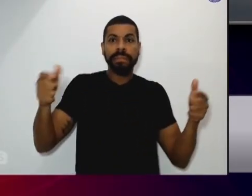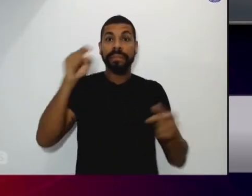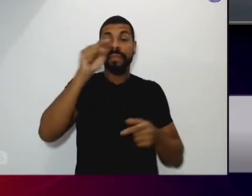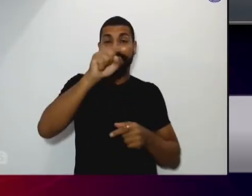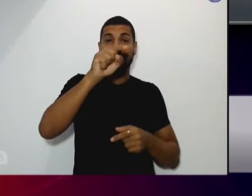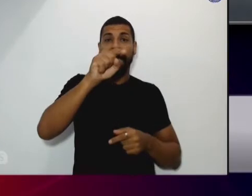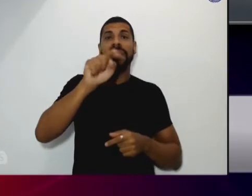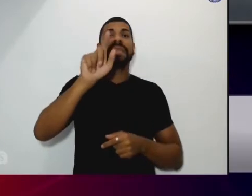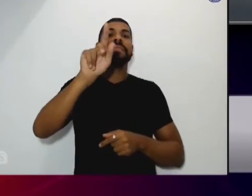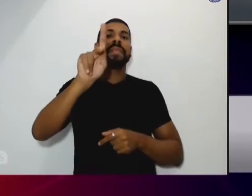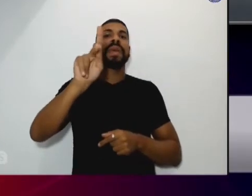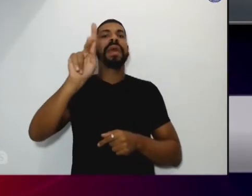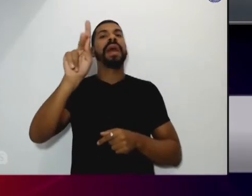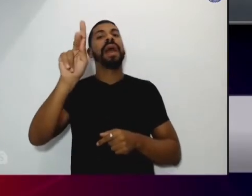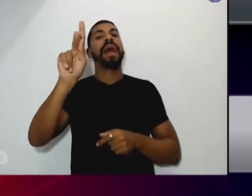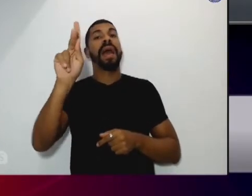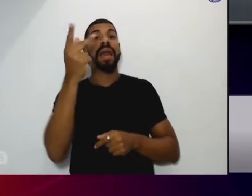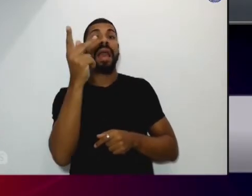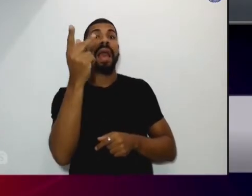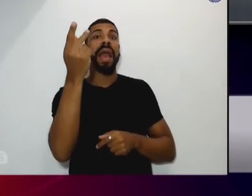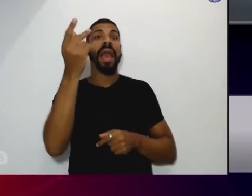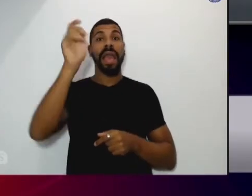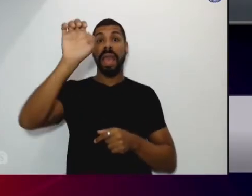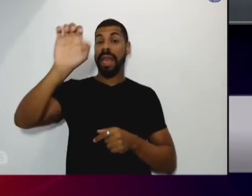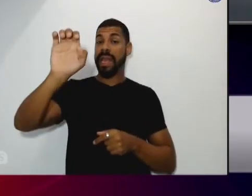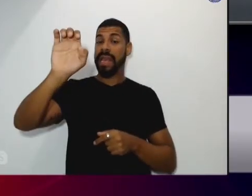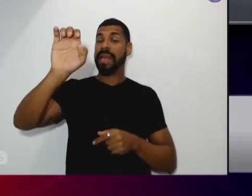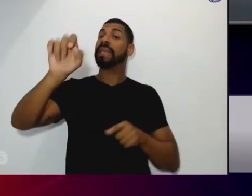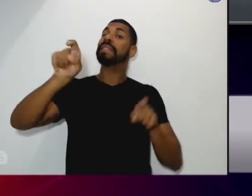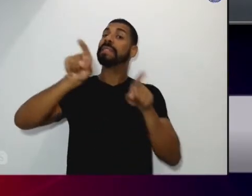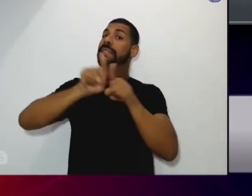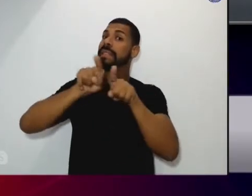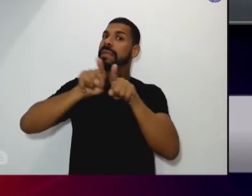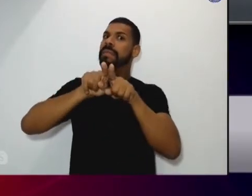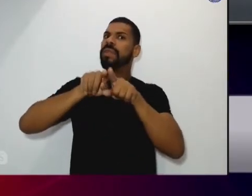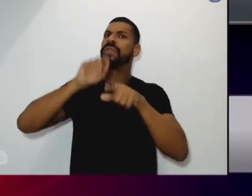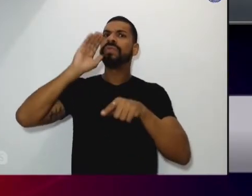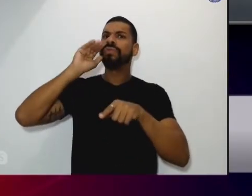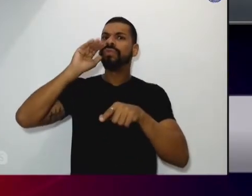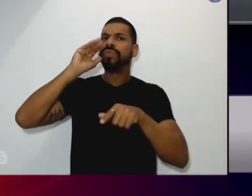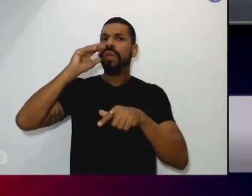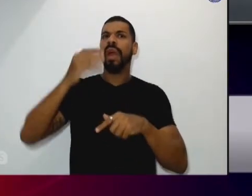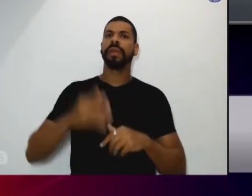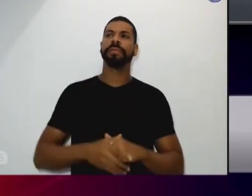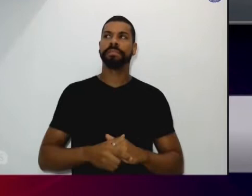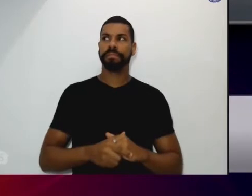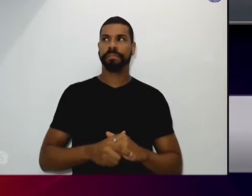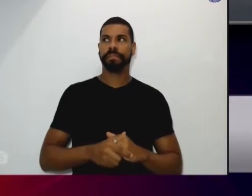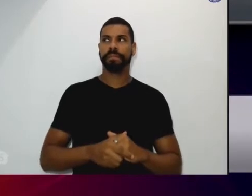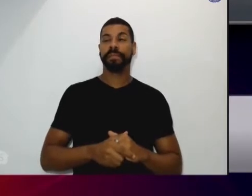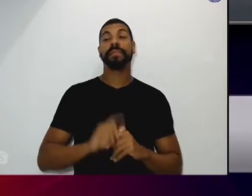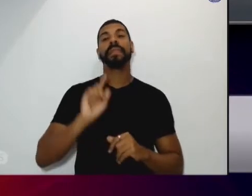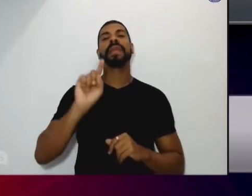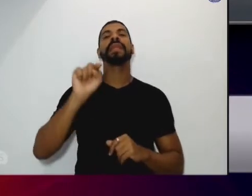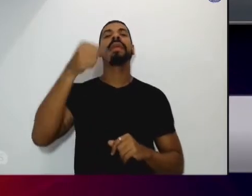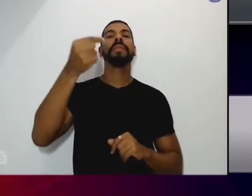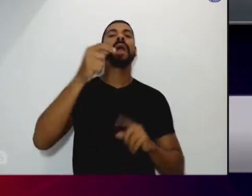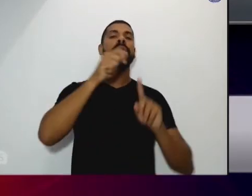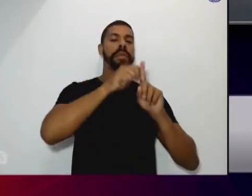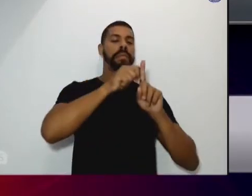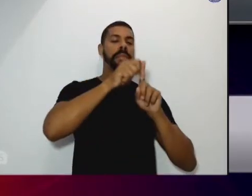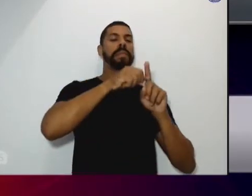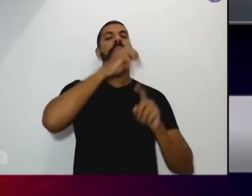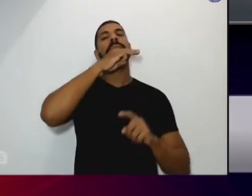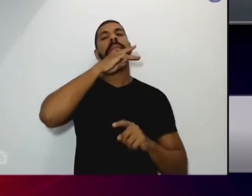para os familiares de funcionários aí em março de 2016